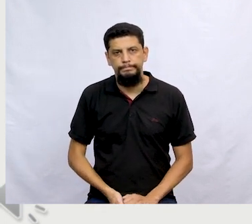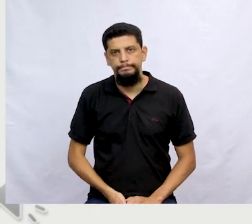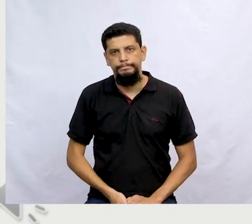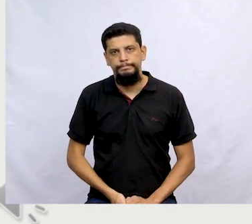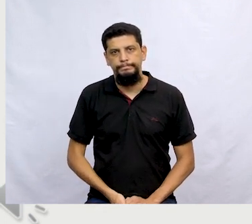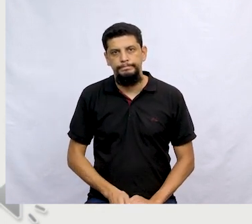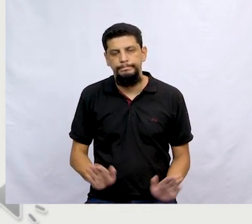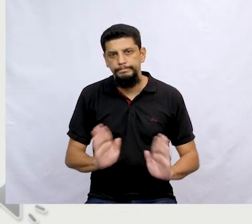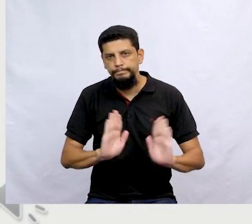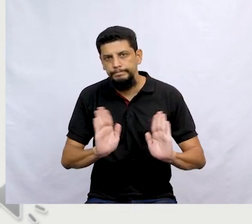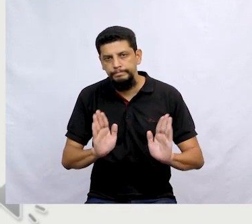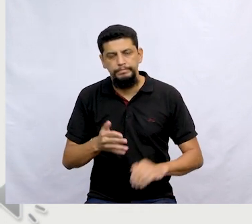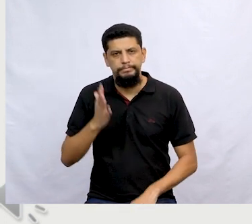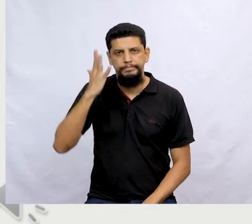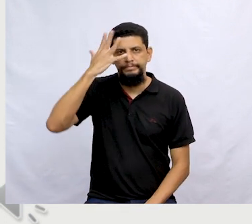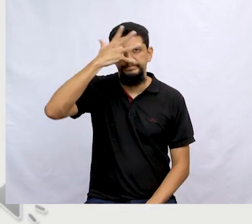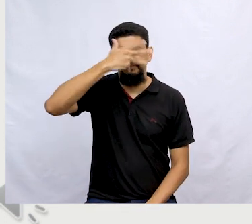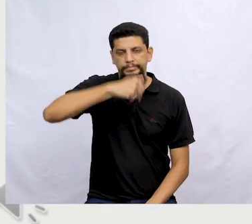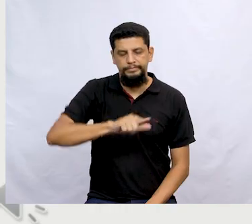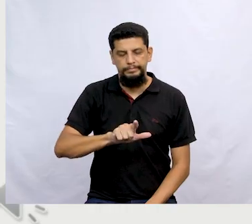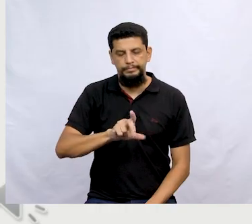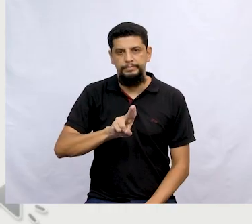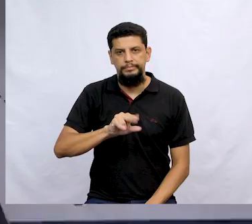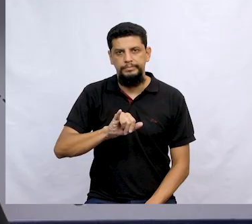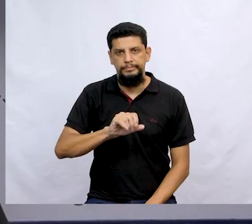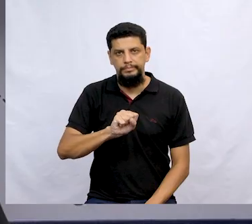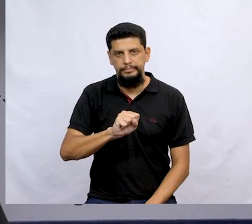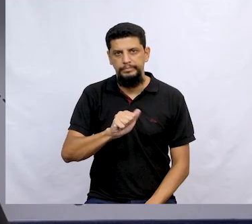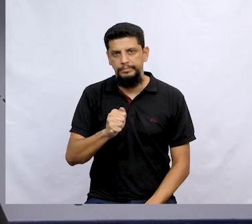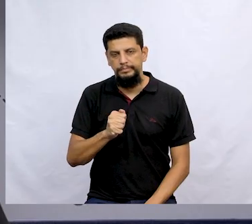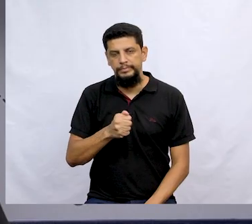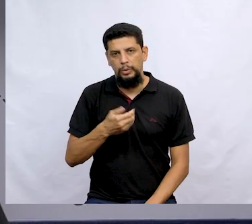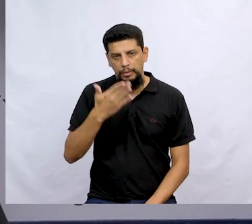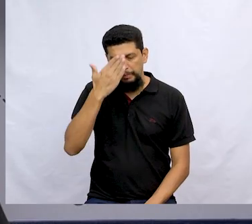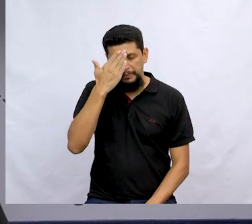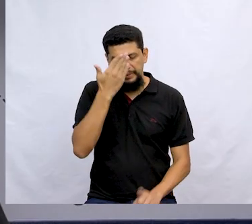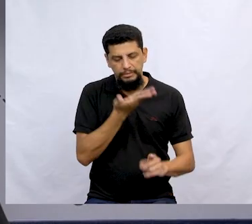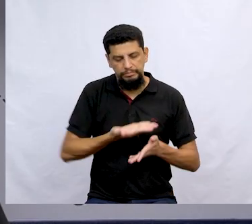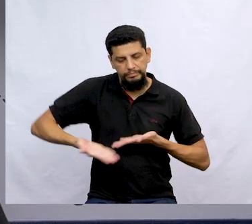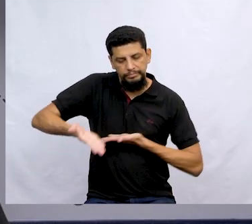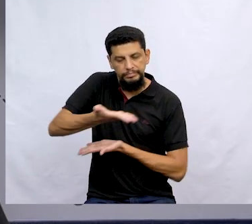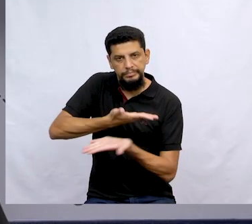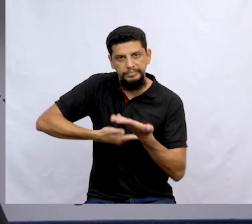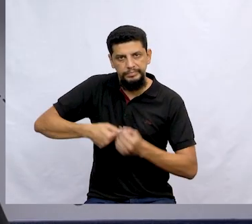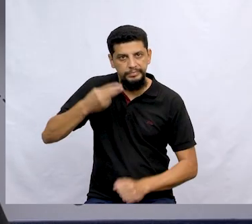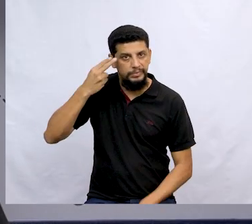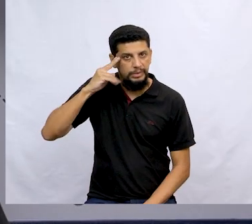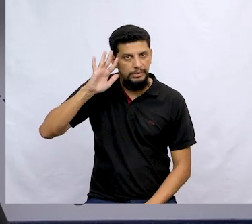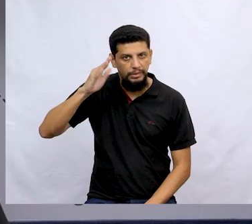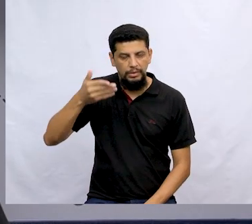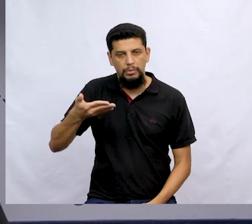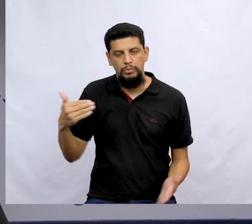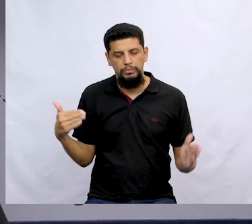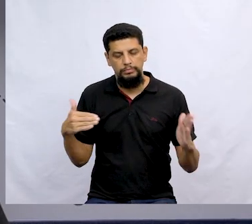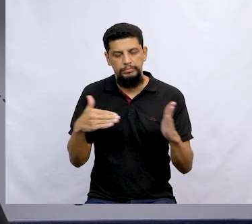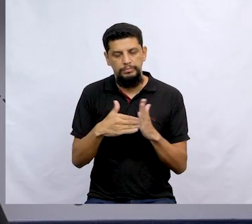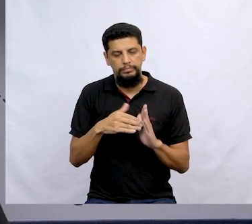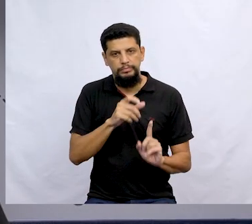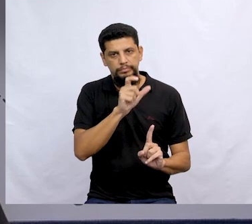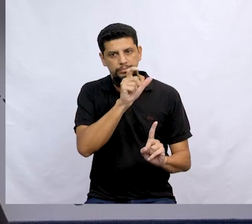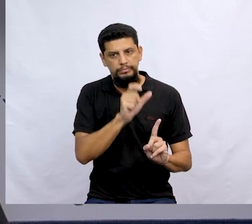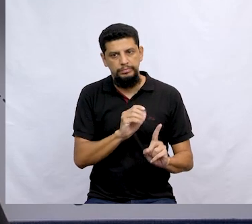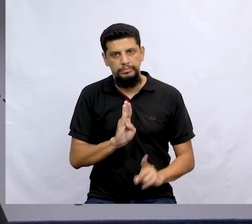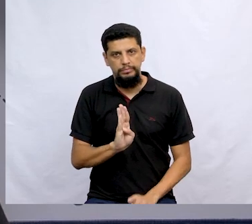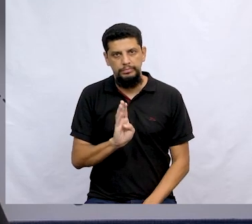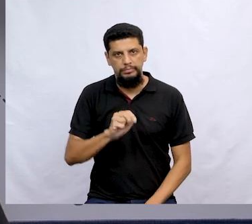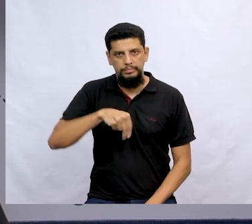Tchau. Que lindo, Luíza. Obrigada por compartilhar seu sonho. Então, agora, por último, nós vamos conhecer o sonho do